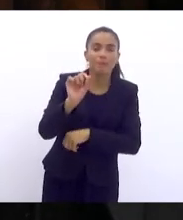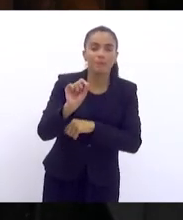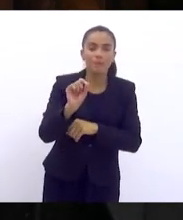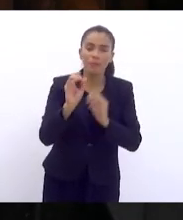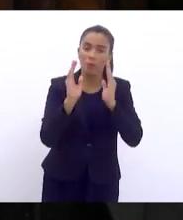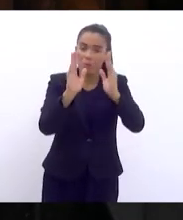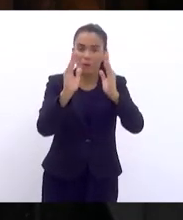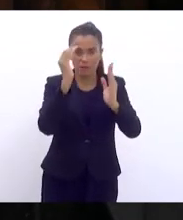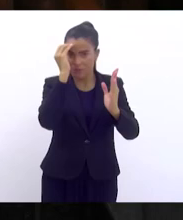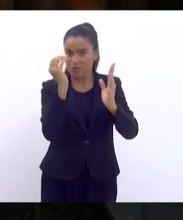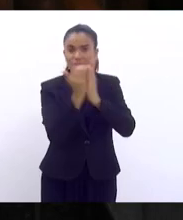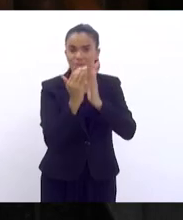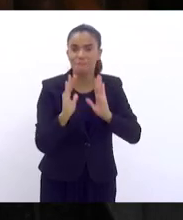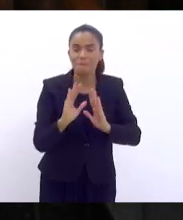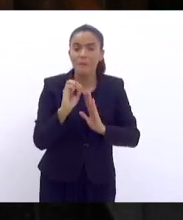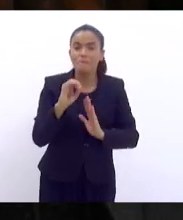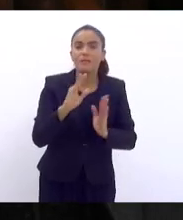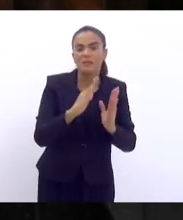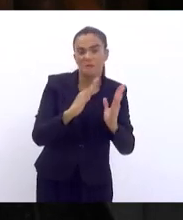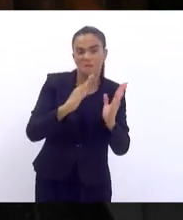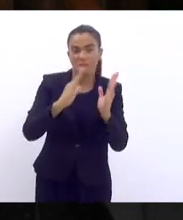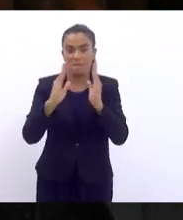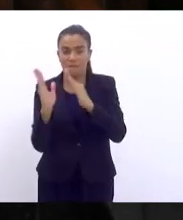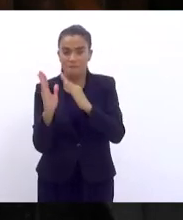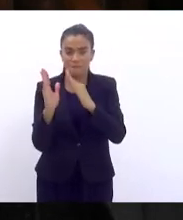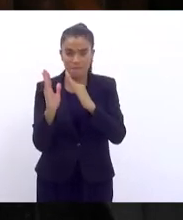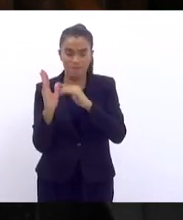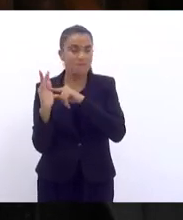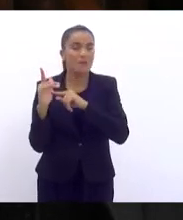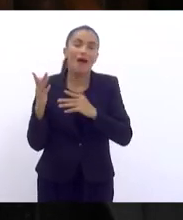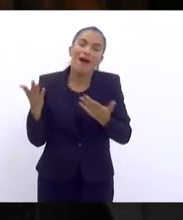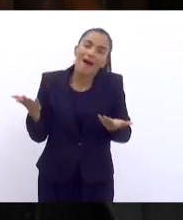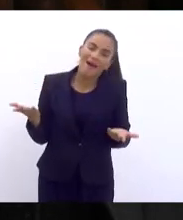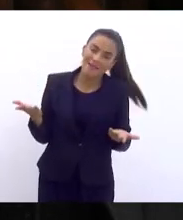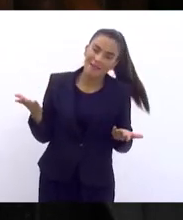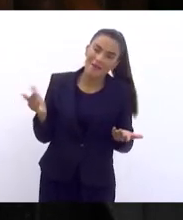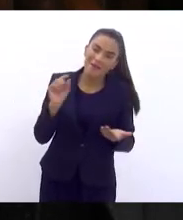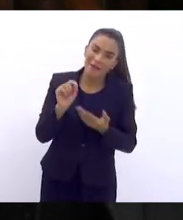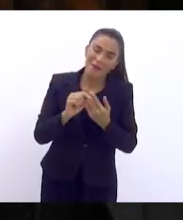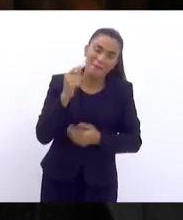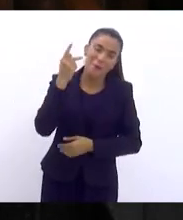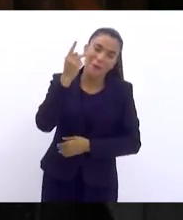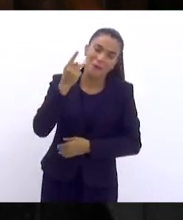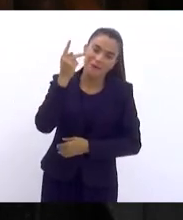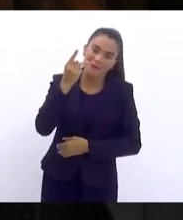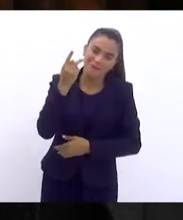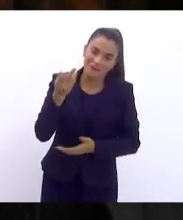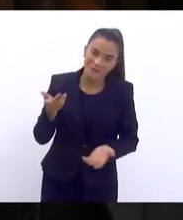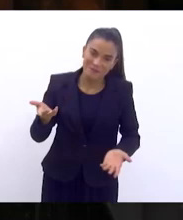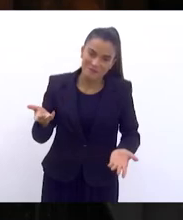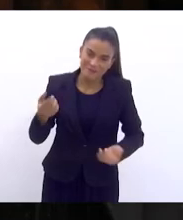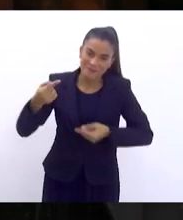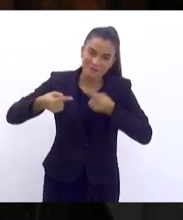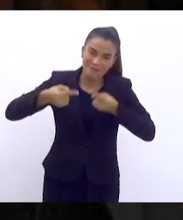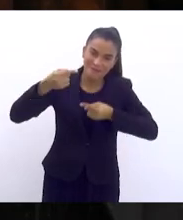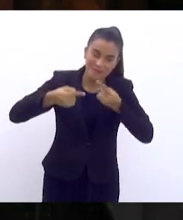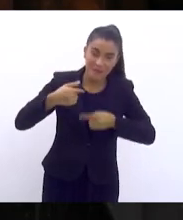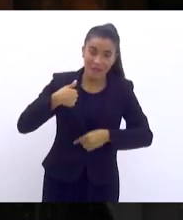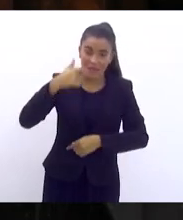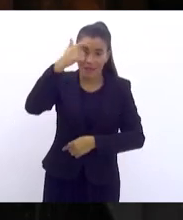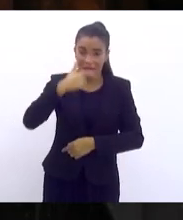mas se não cumpre é uma questão política. E eu